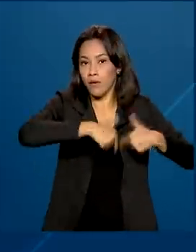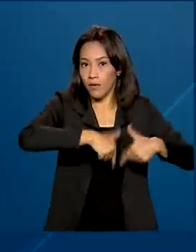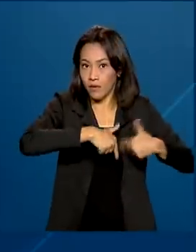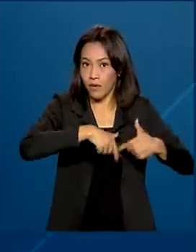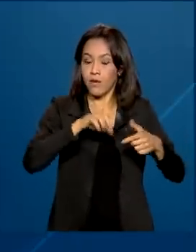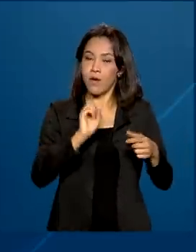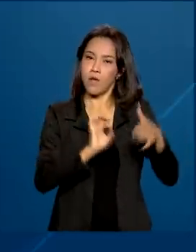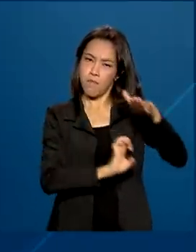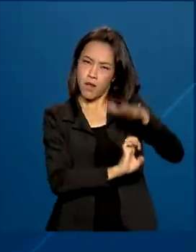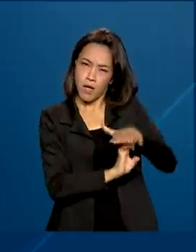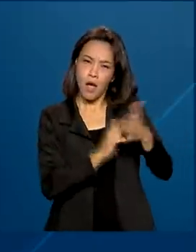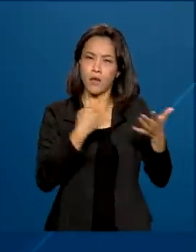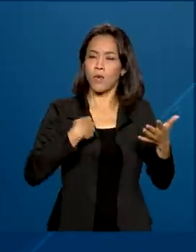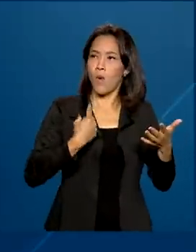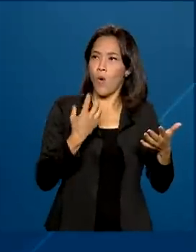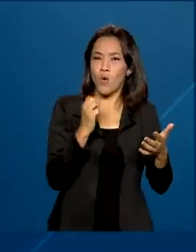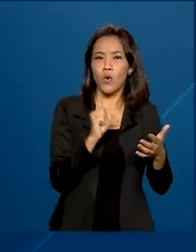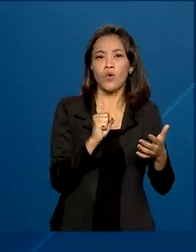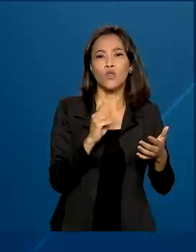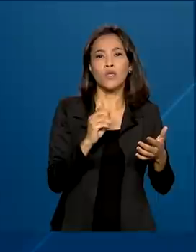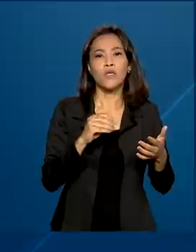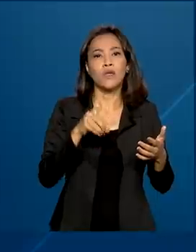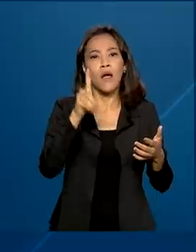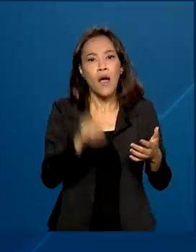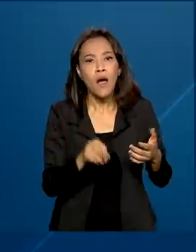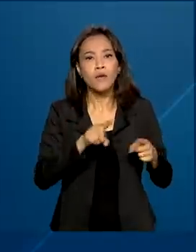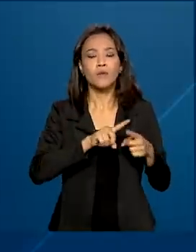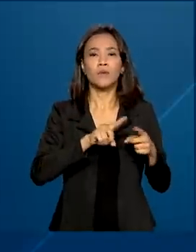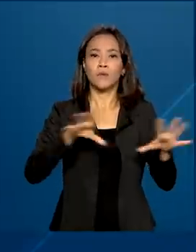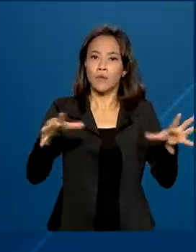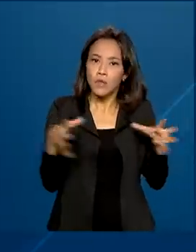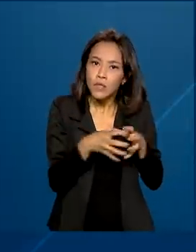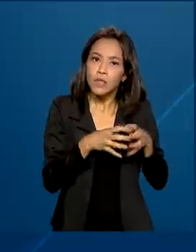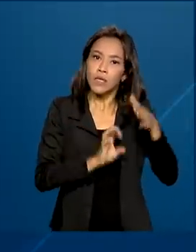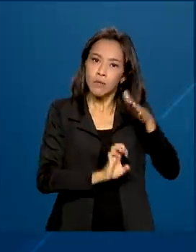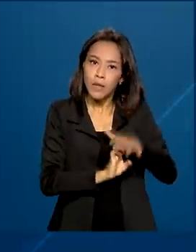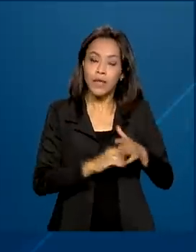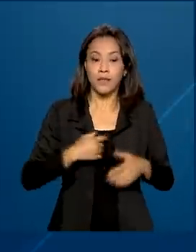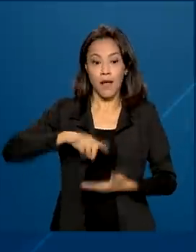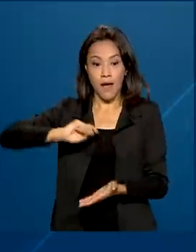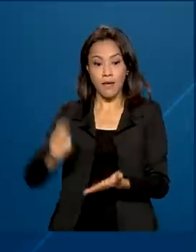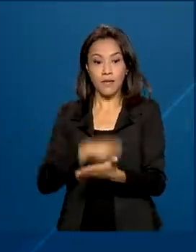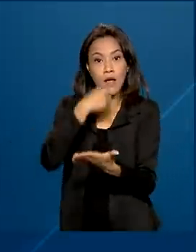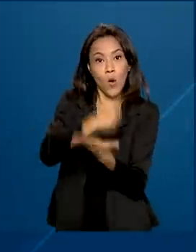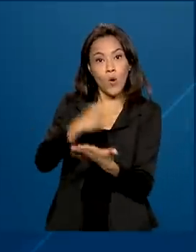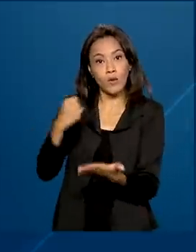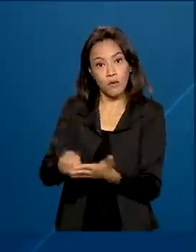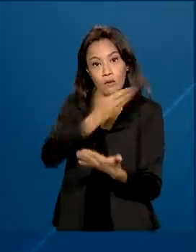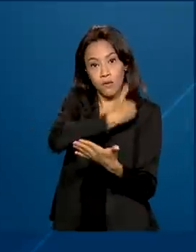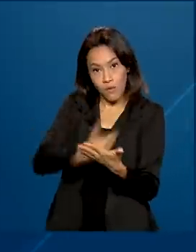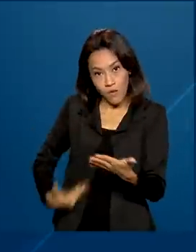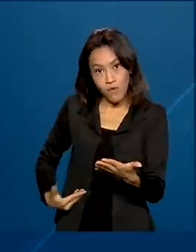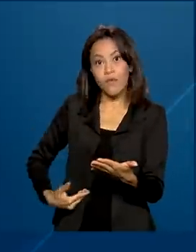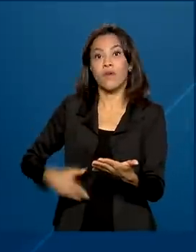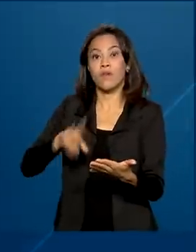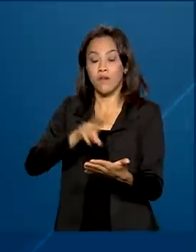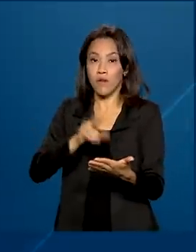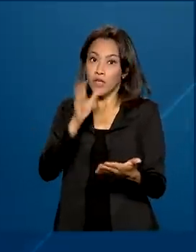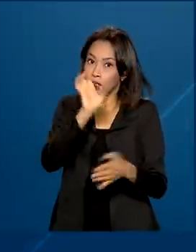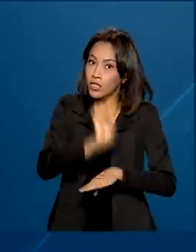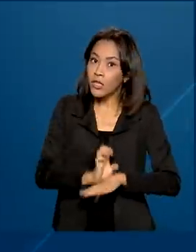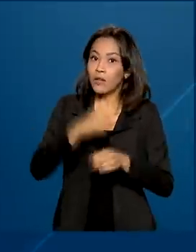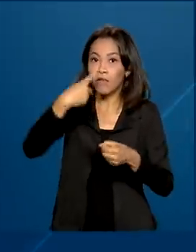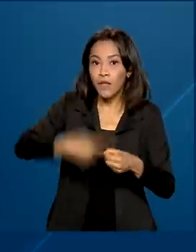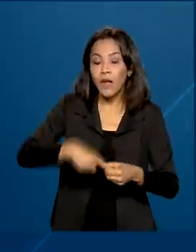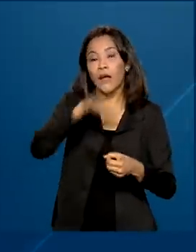associado em instituição, empresa ou associação oficial, assinar contrato com o governo federal, estadual, dos